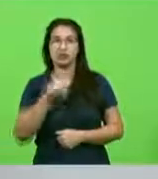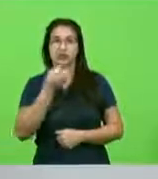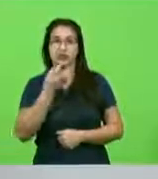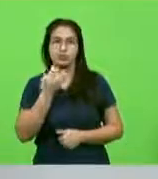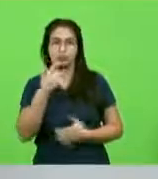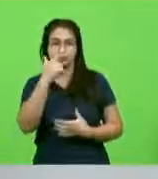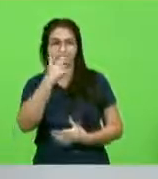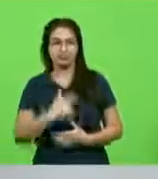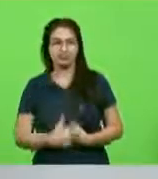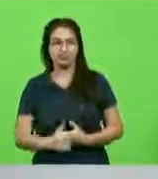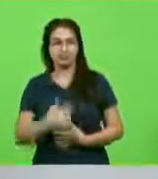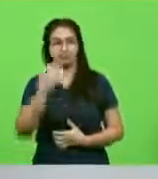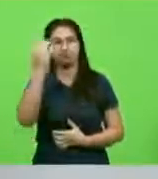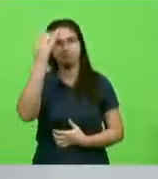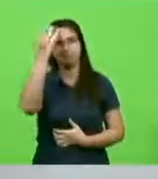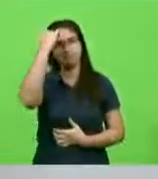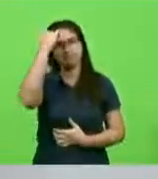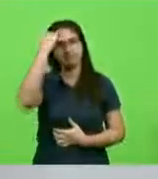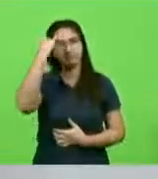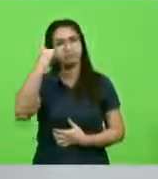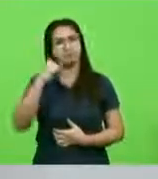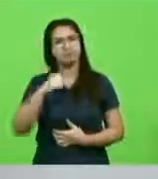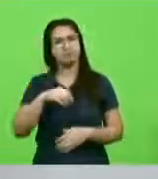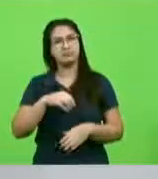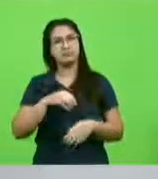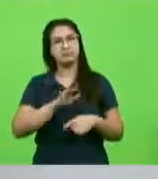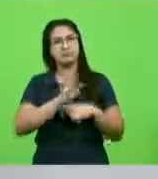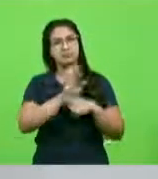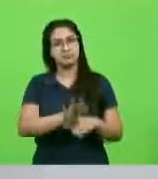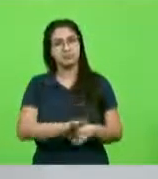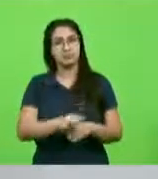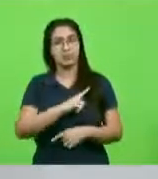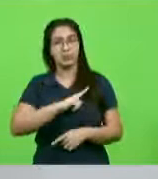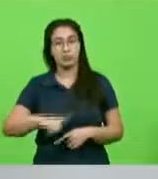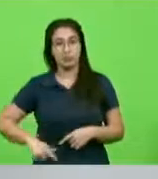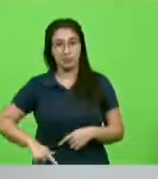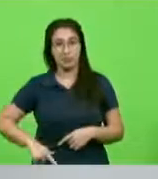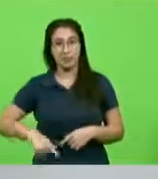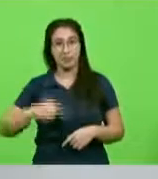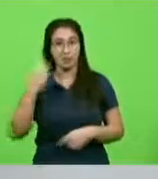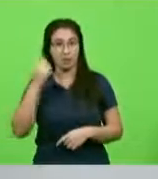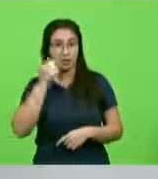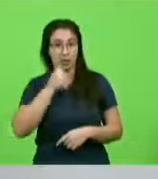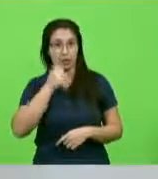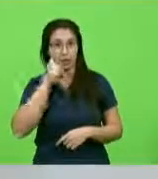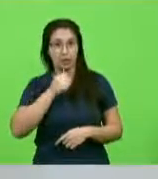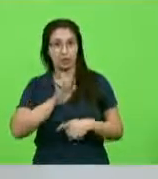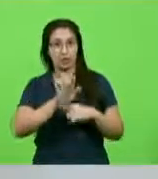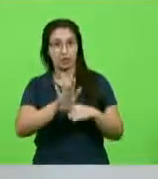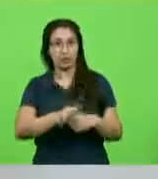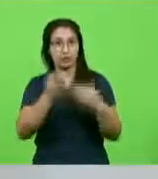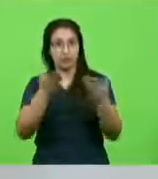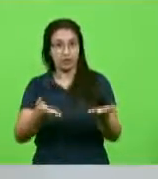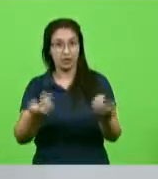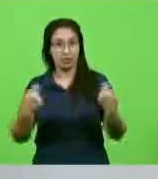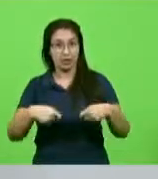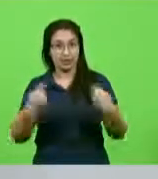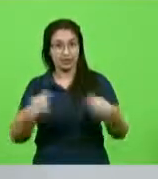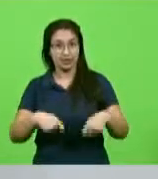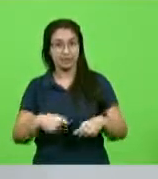bem para a mente. Eu recomendo até que a governadora faça, porque faz bem para a mente. Talvez ela esteja precisando.